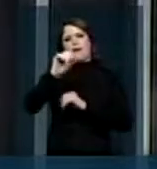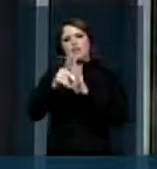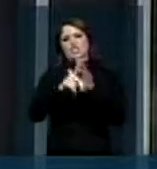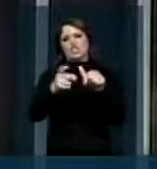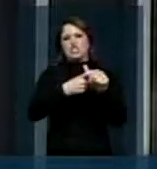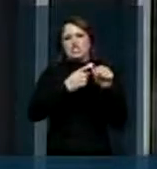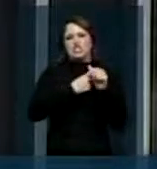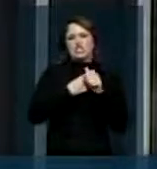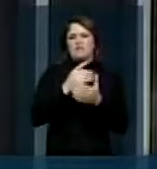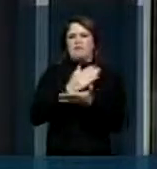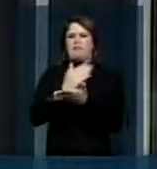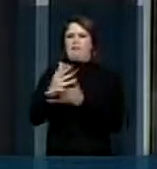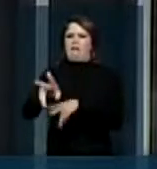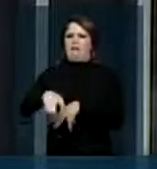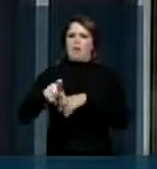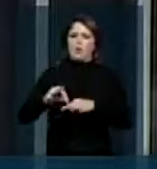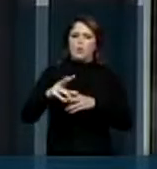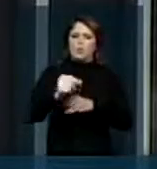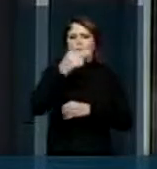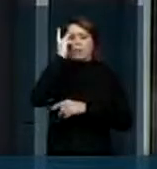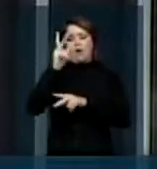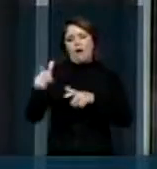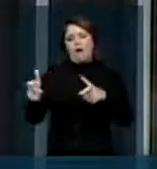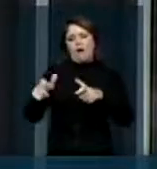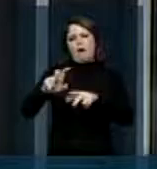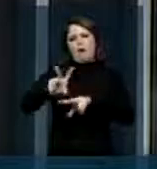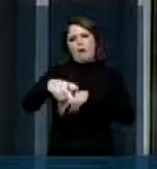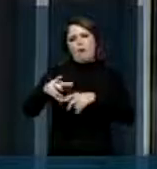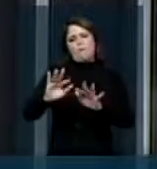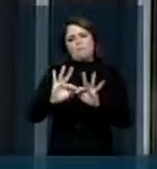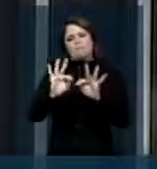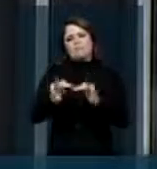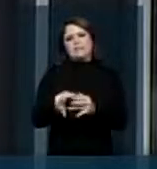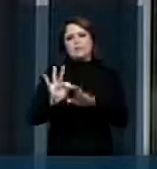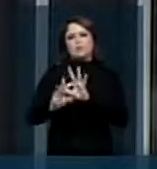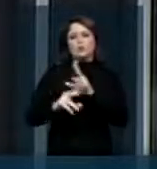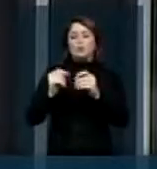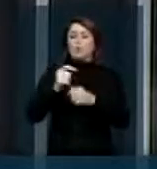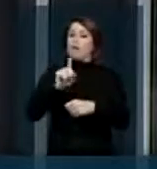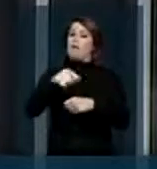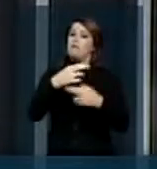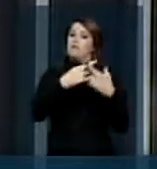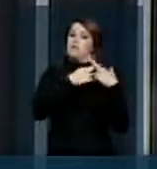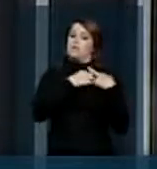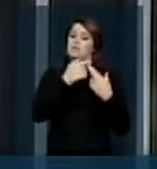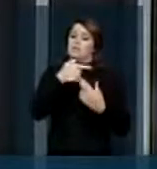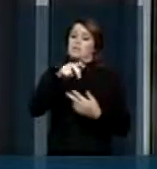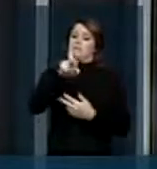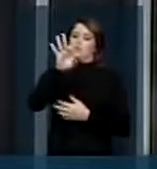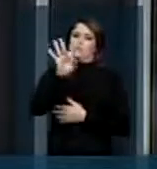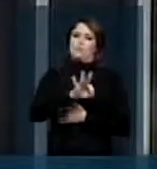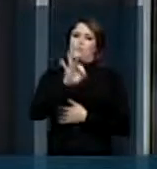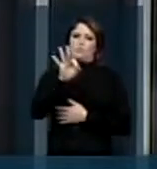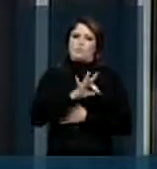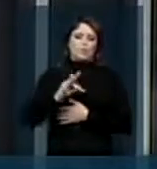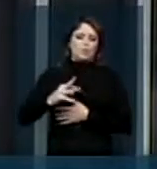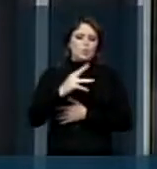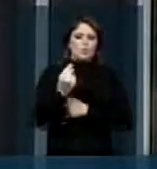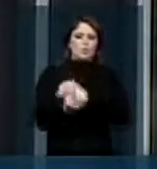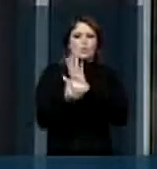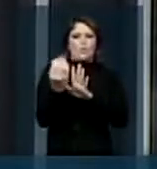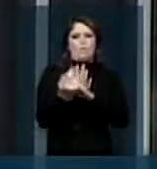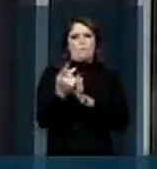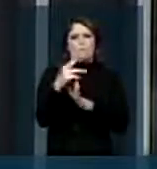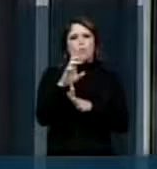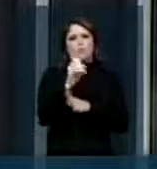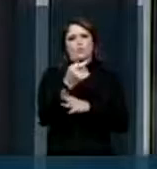dívidas agrícolas. Esses pequenos agricultores que são responsáveis por 75% de tudo aquilo